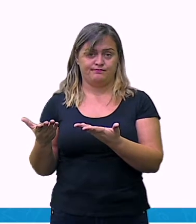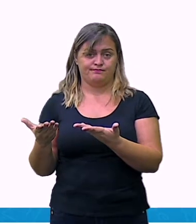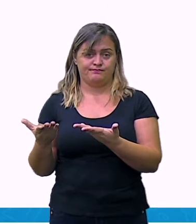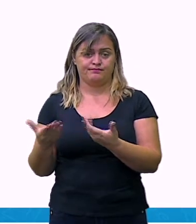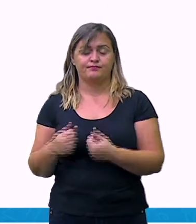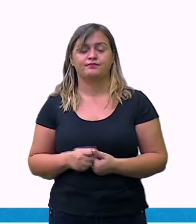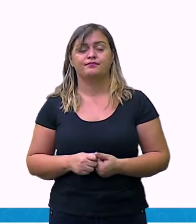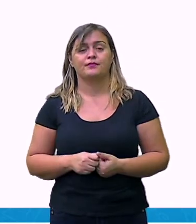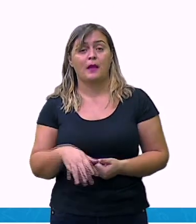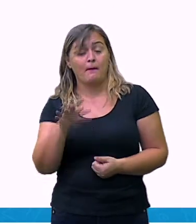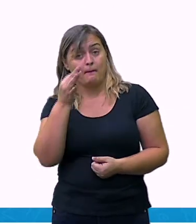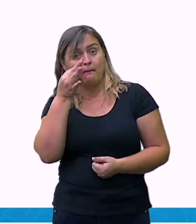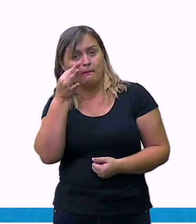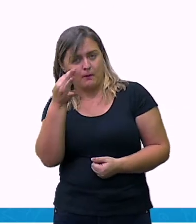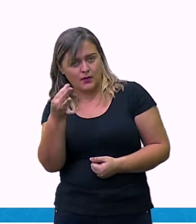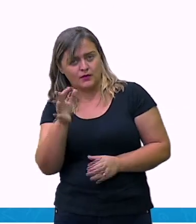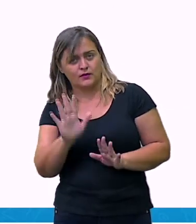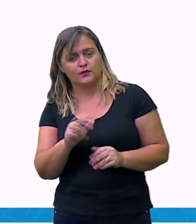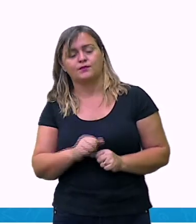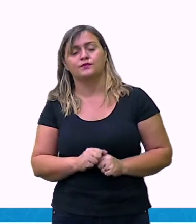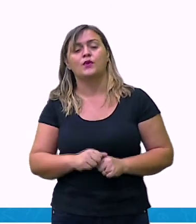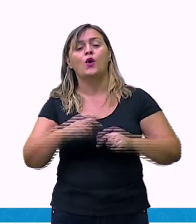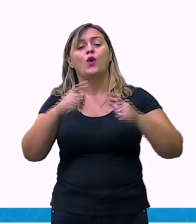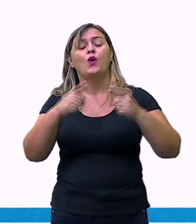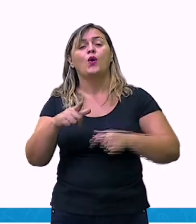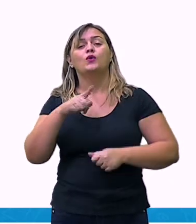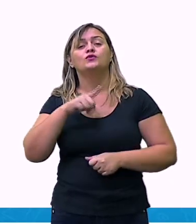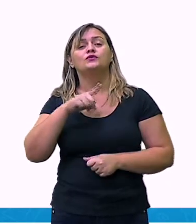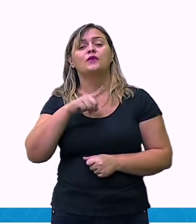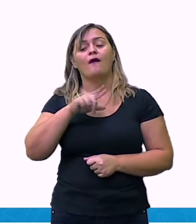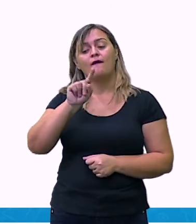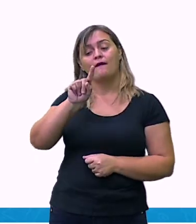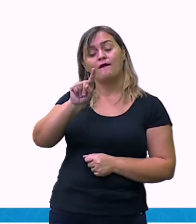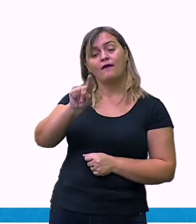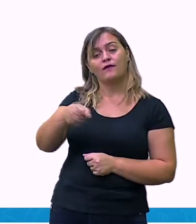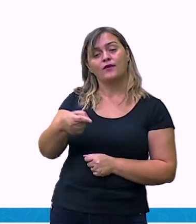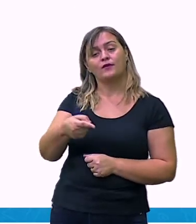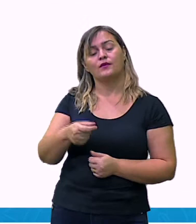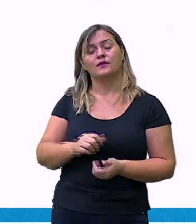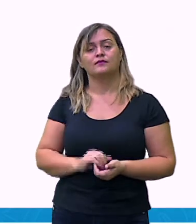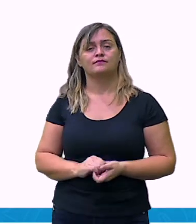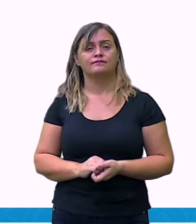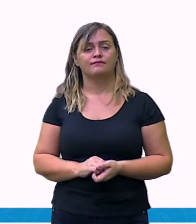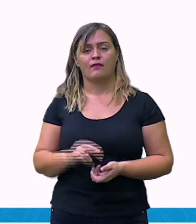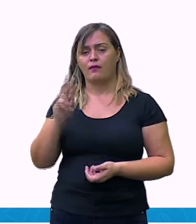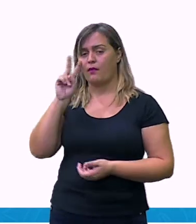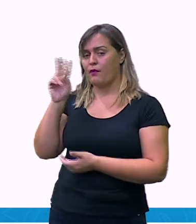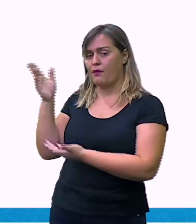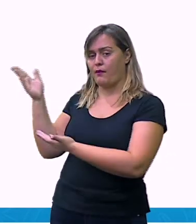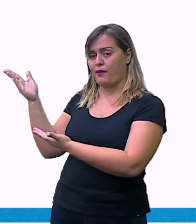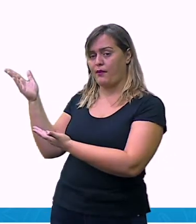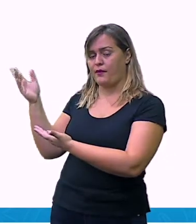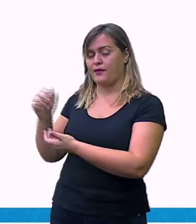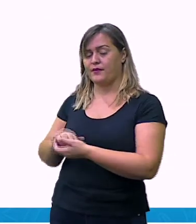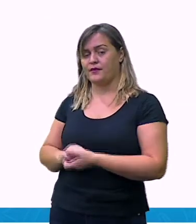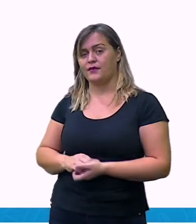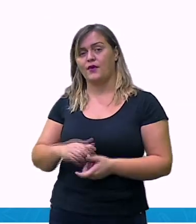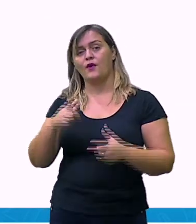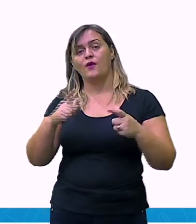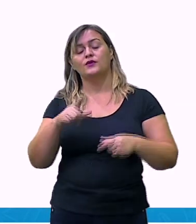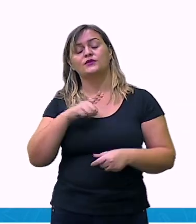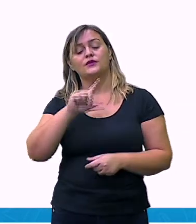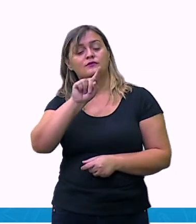vírgula, onde eu colocaria esta vírgula. Se eu vou fazer um número